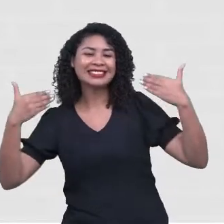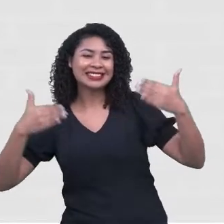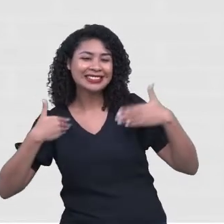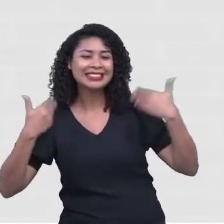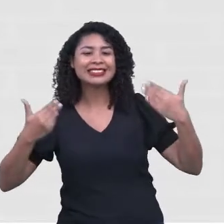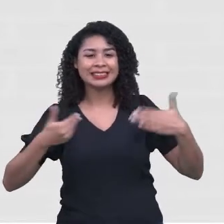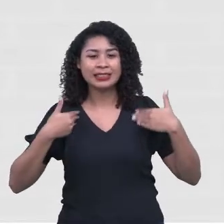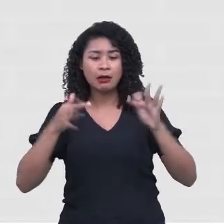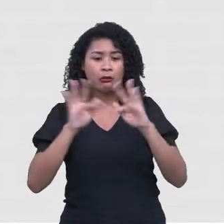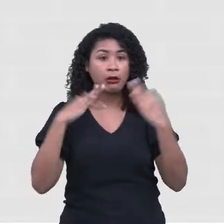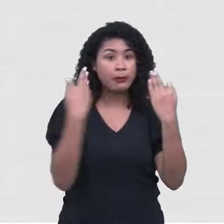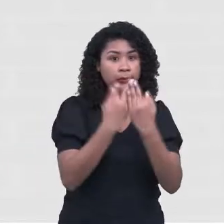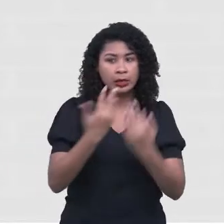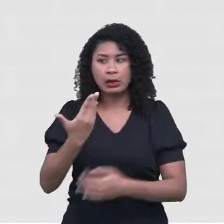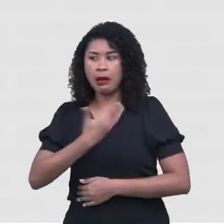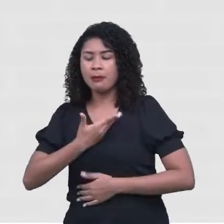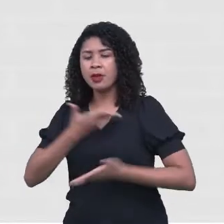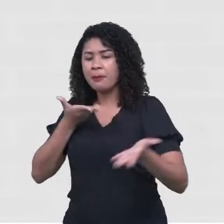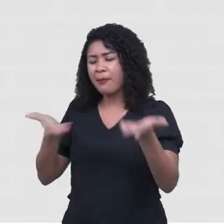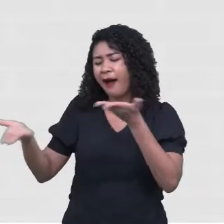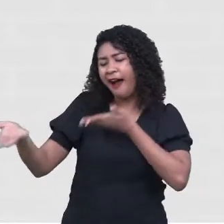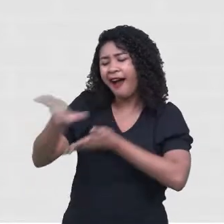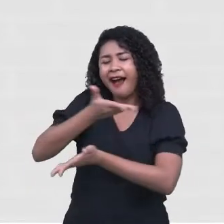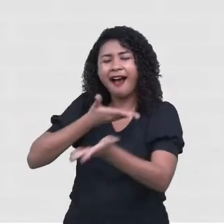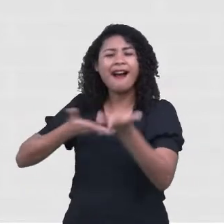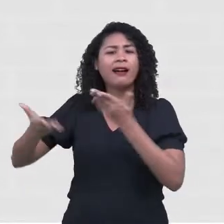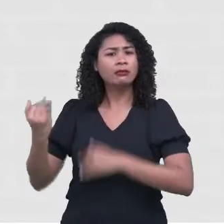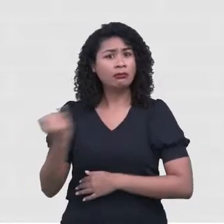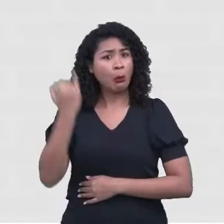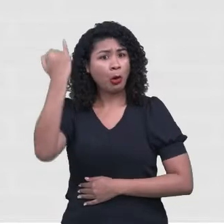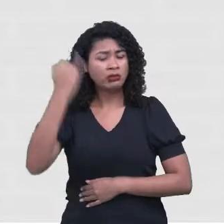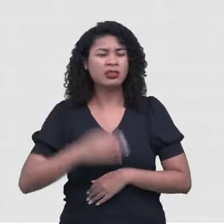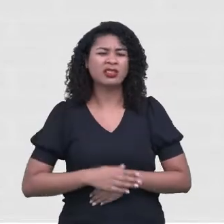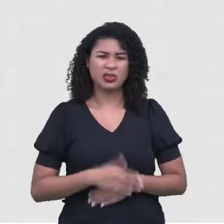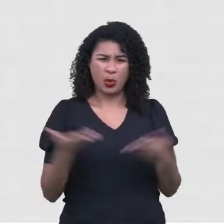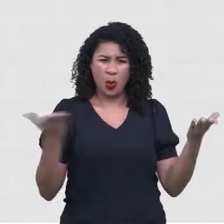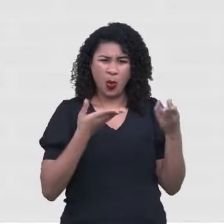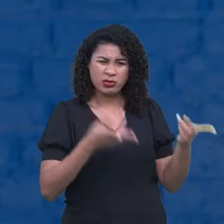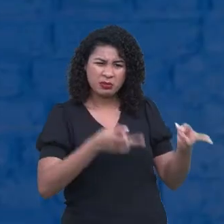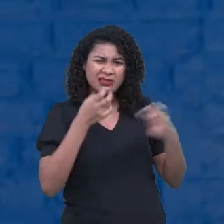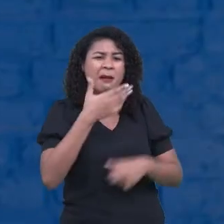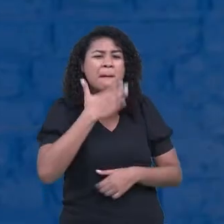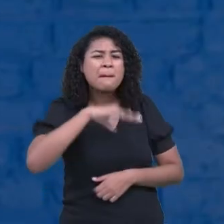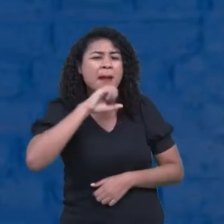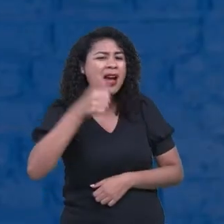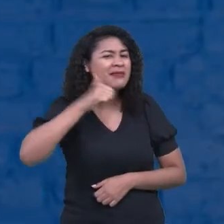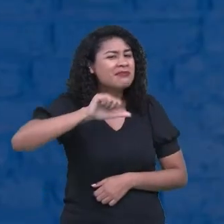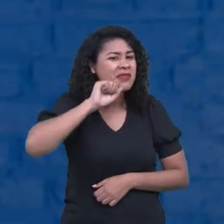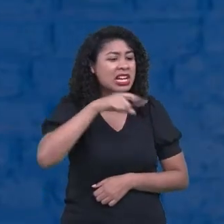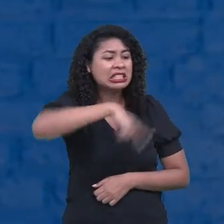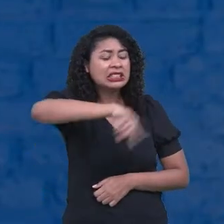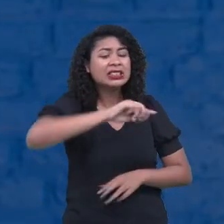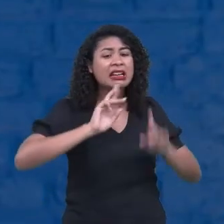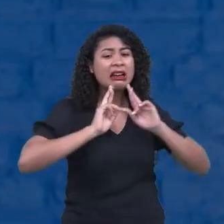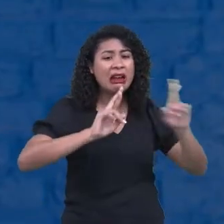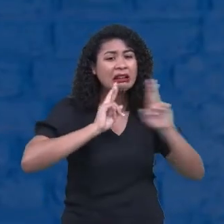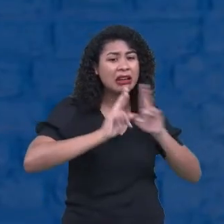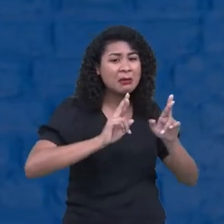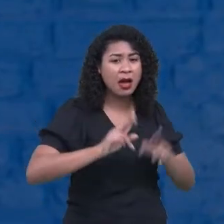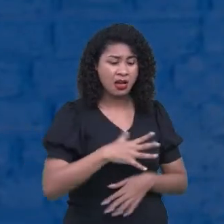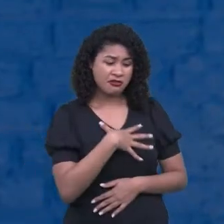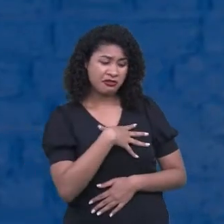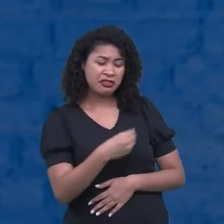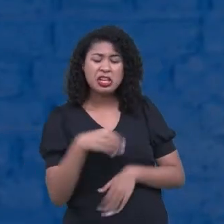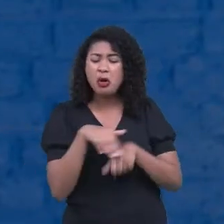vendo muito hoje são pais reclamando que os filhos não conversam. Que eles vivem olhando para o celular.